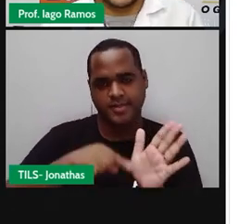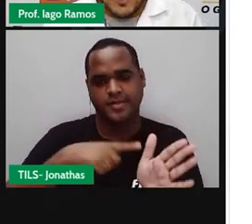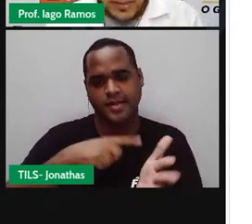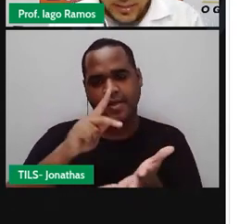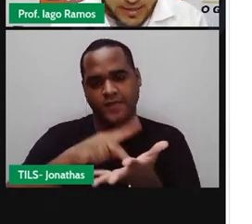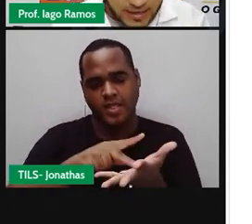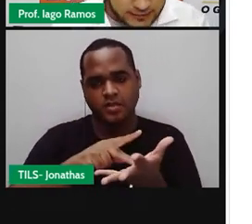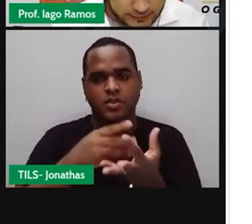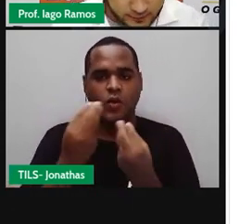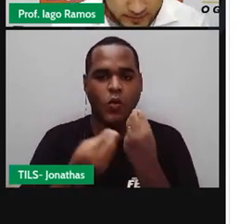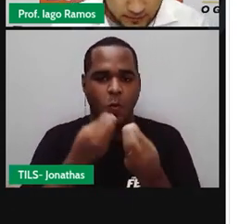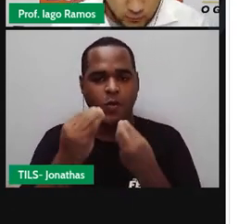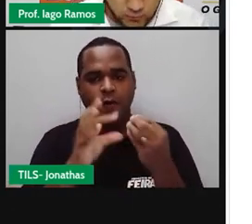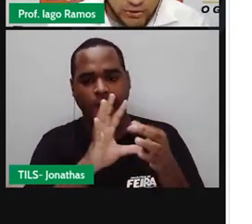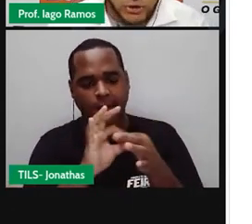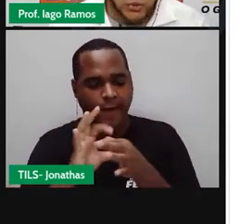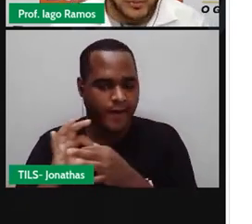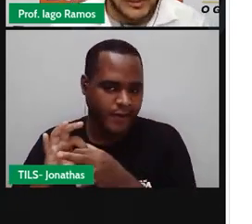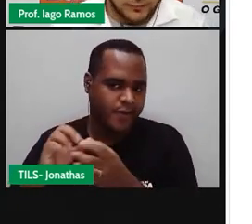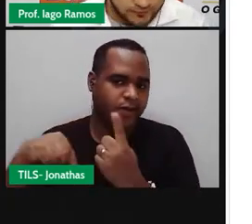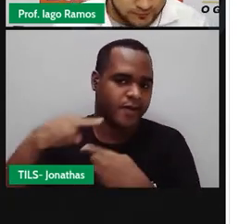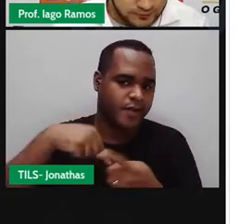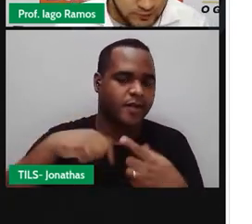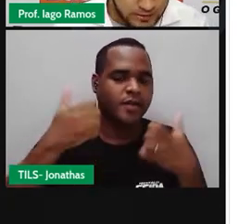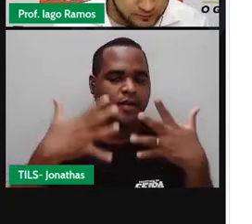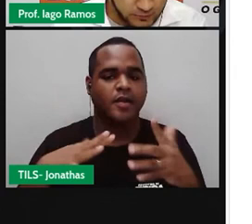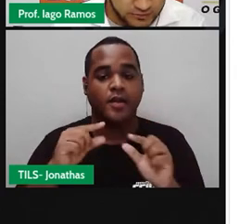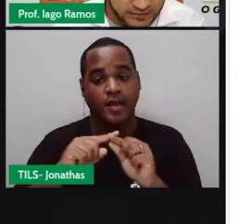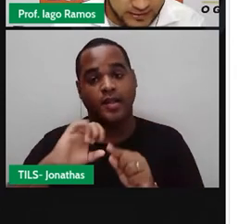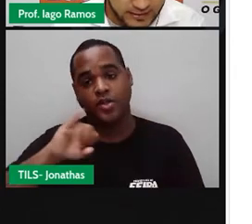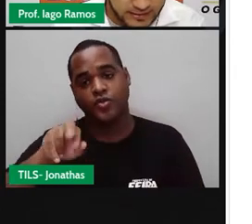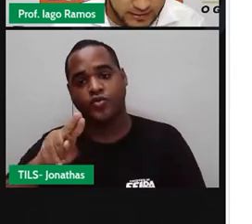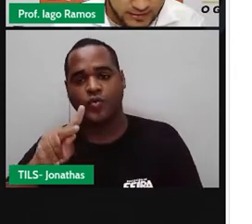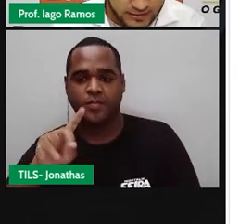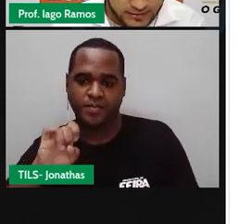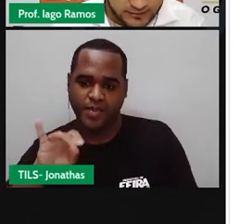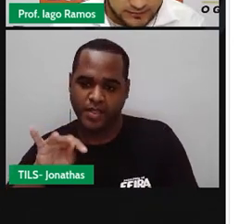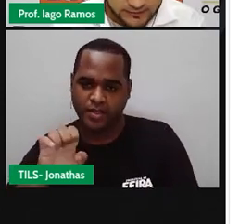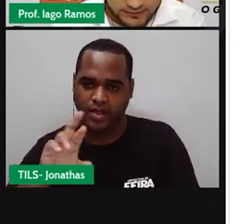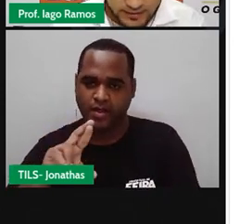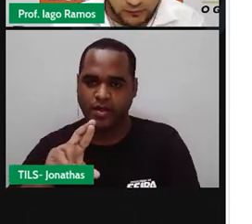relação à temperatura de Júpiter. Então, a resposta é